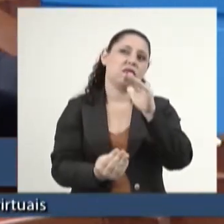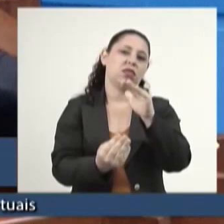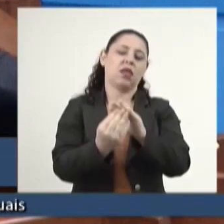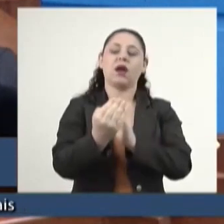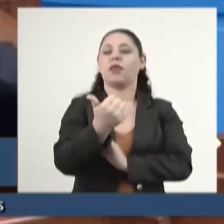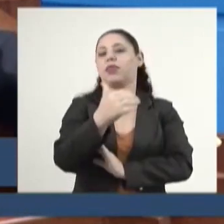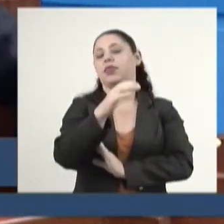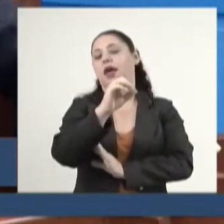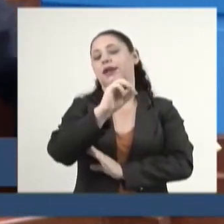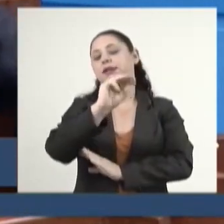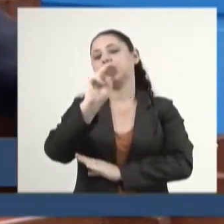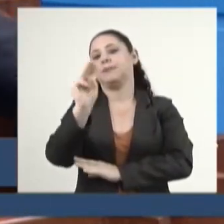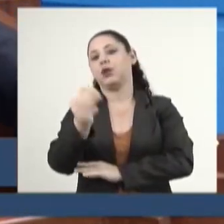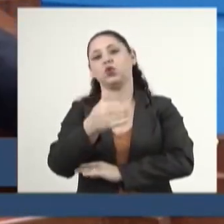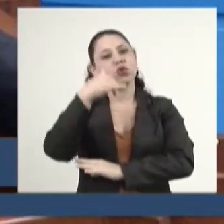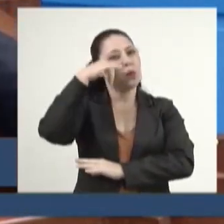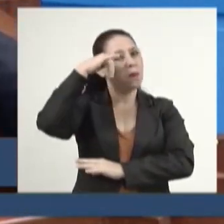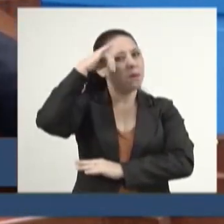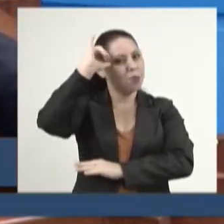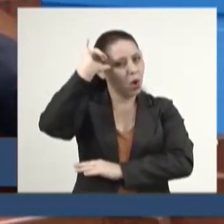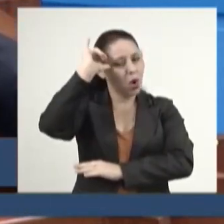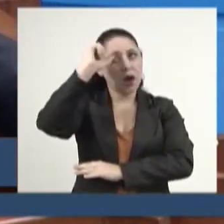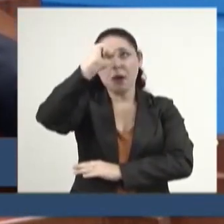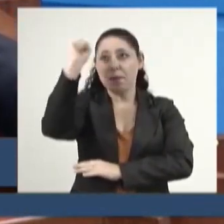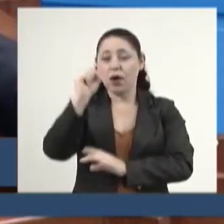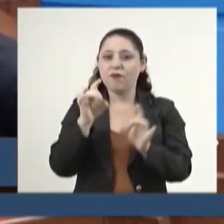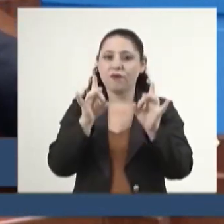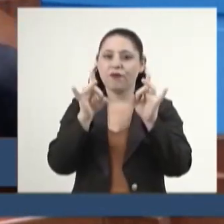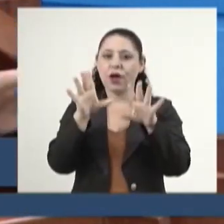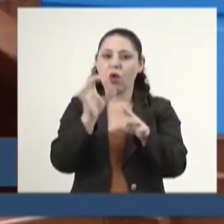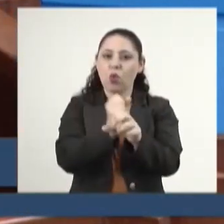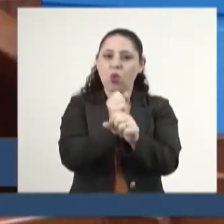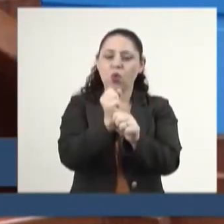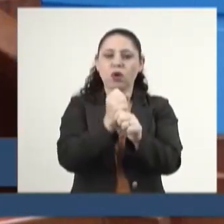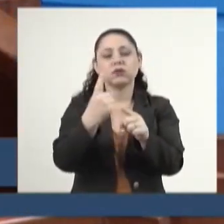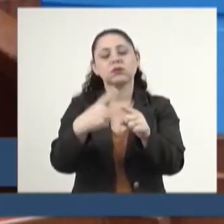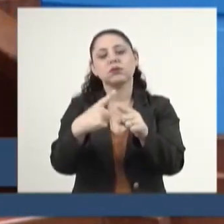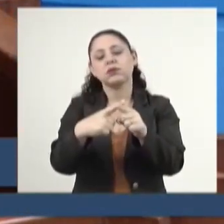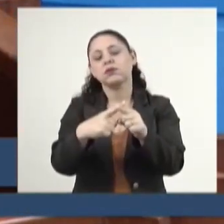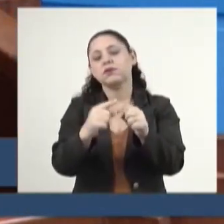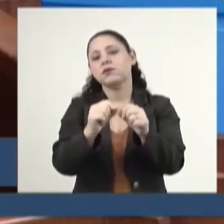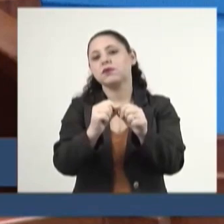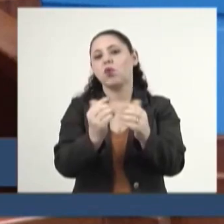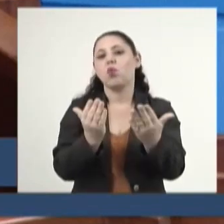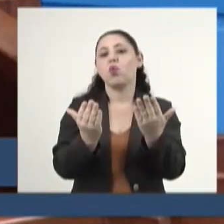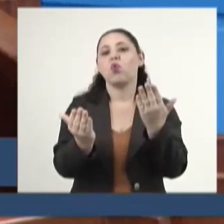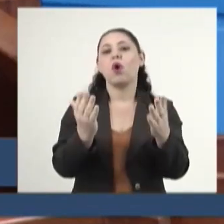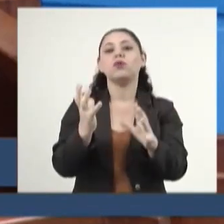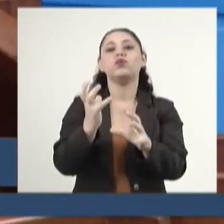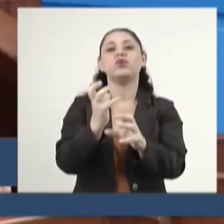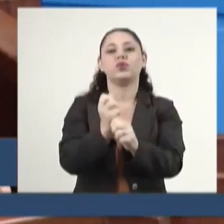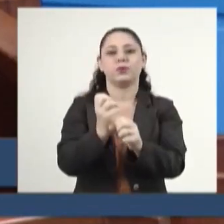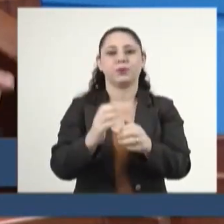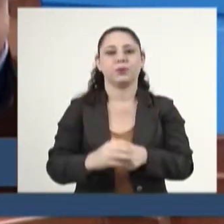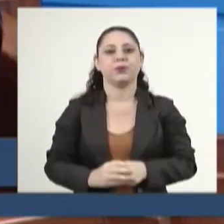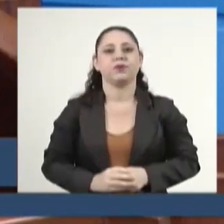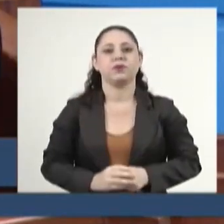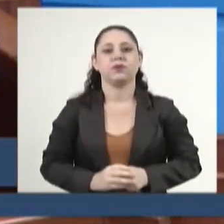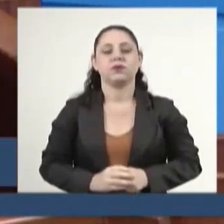milhões de cabeças de gado ao longo do ano. Por que eu estou fazendo esse cálculo aqui?